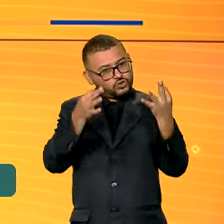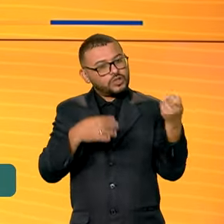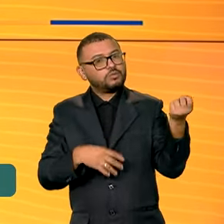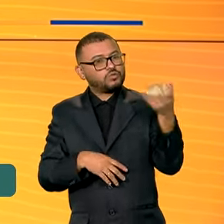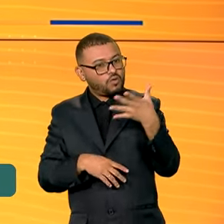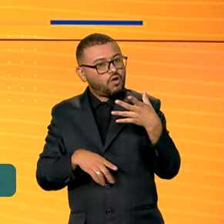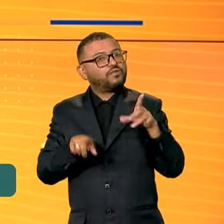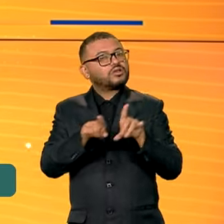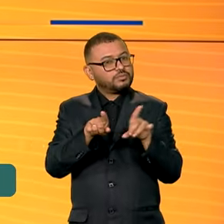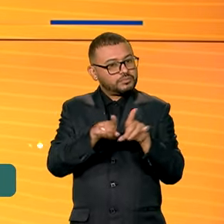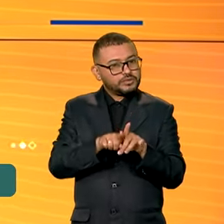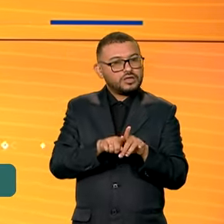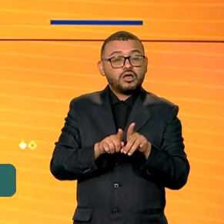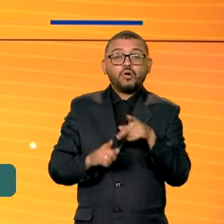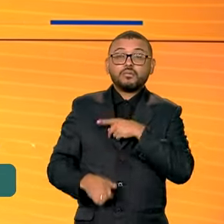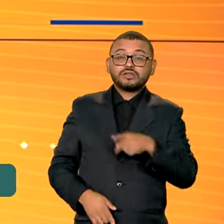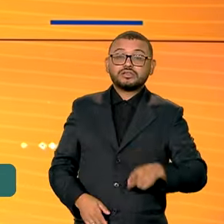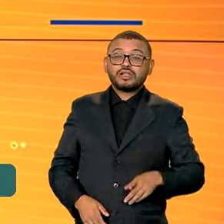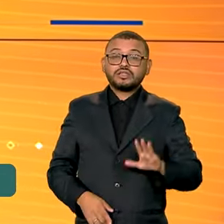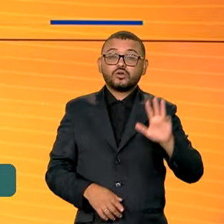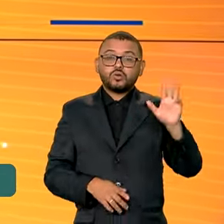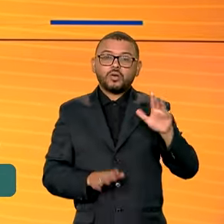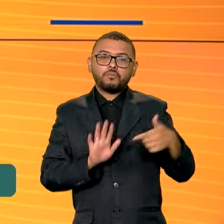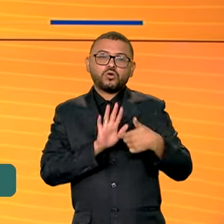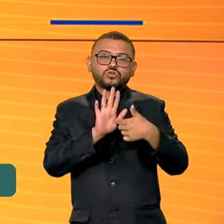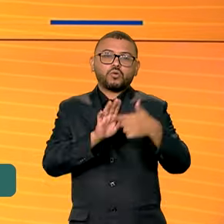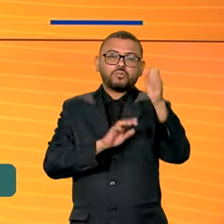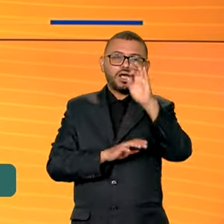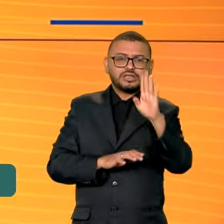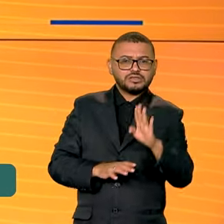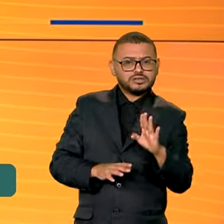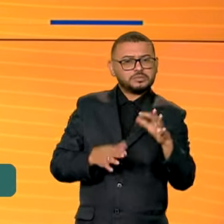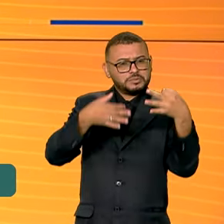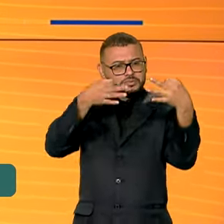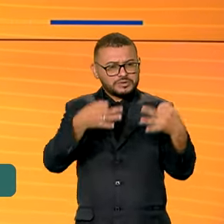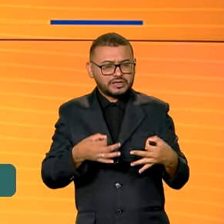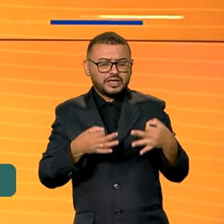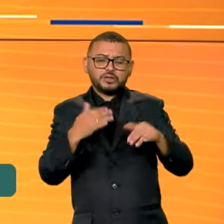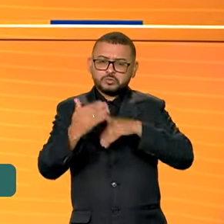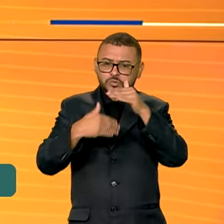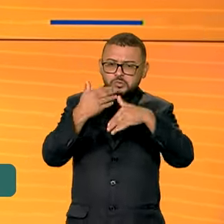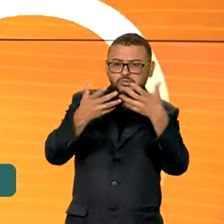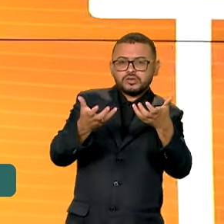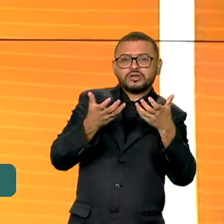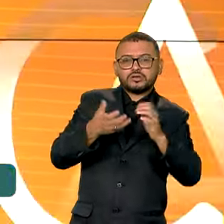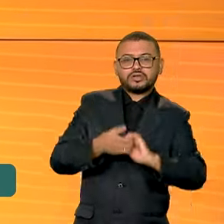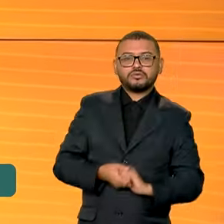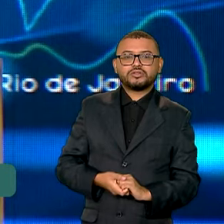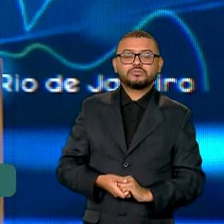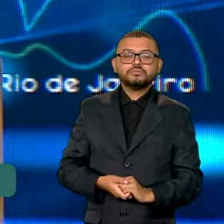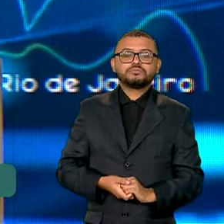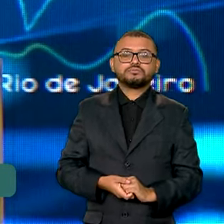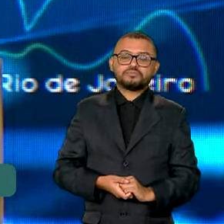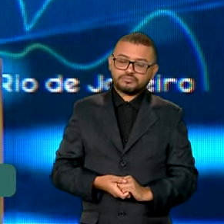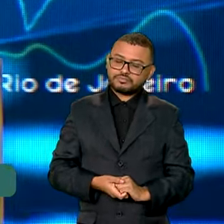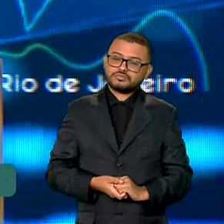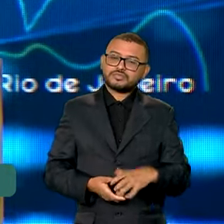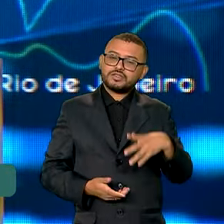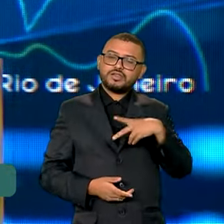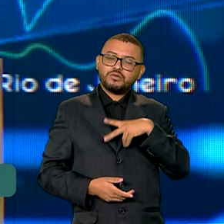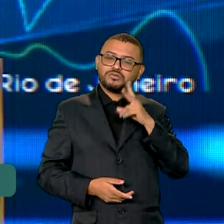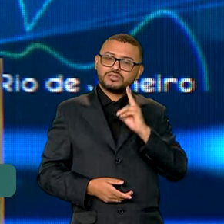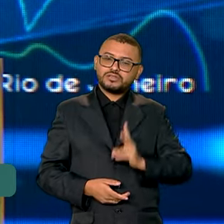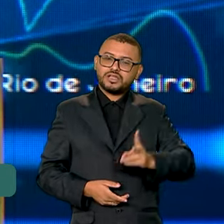tecnologia e inovação. E o presidente mostrou como o Brasil está alinhado com essa forma de desenvolvimento. Sempre